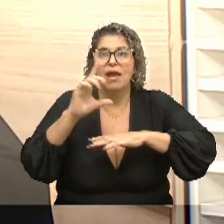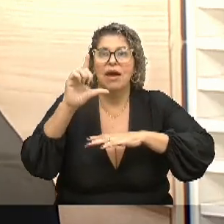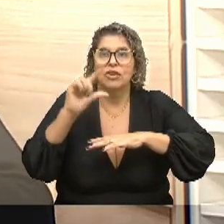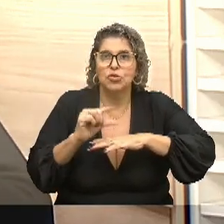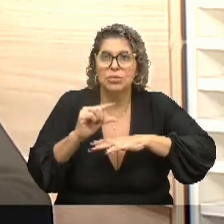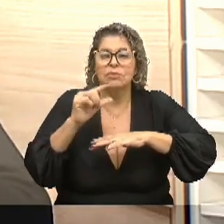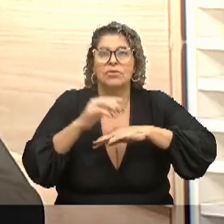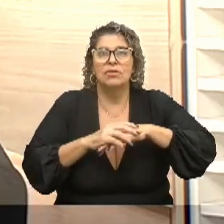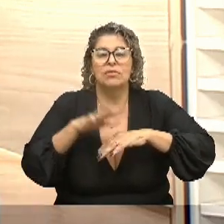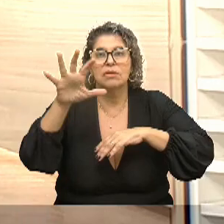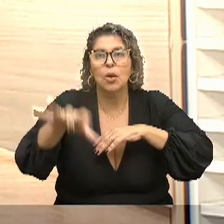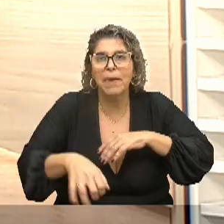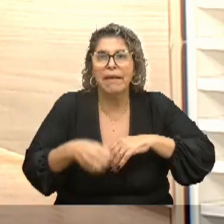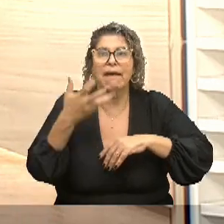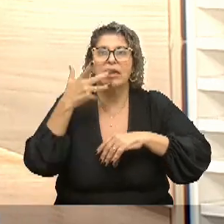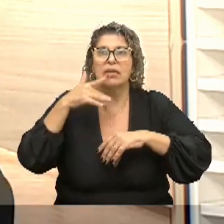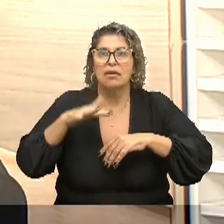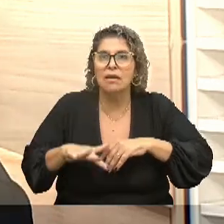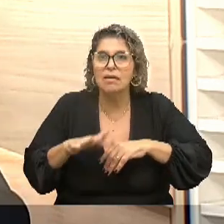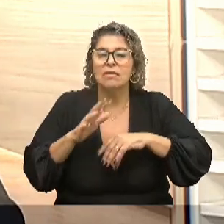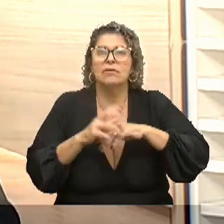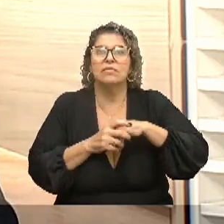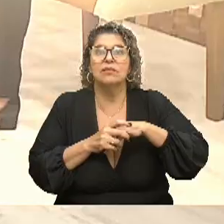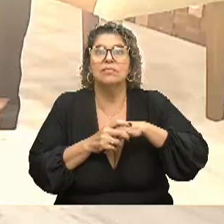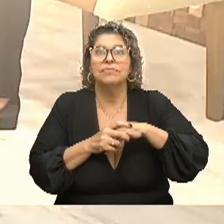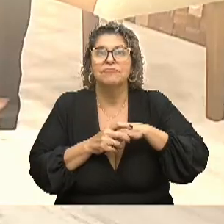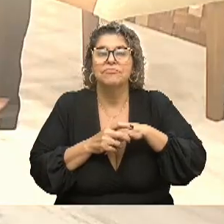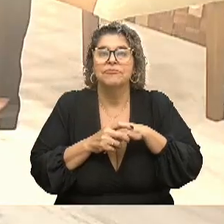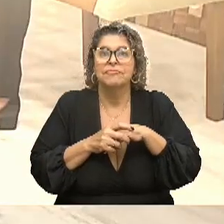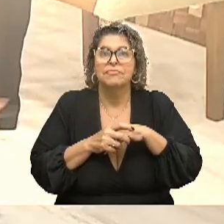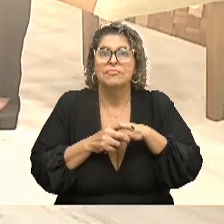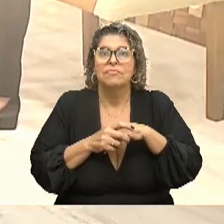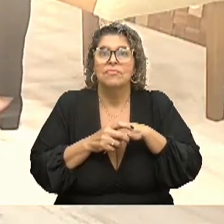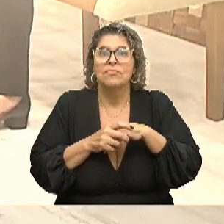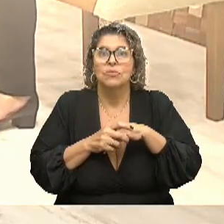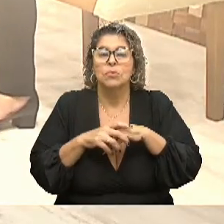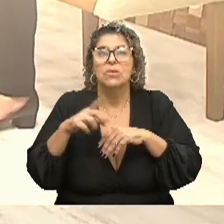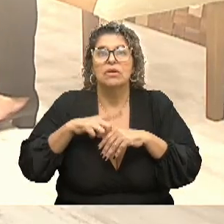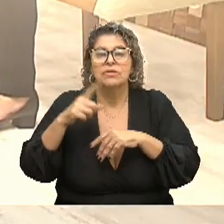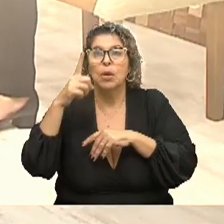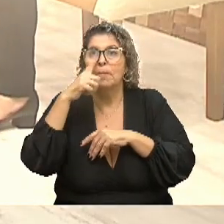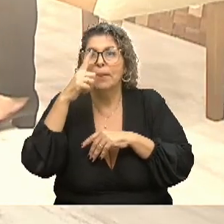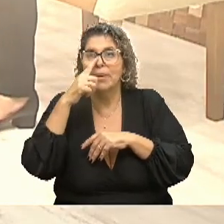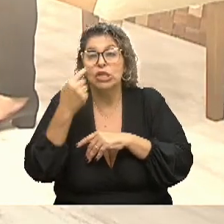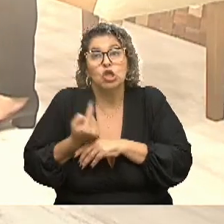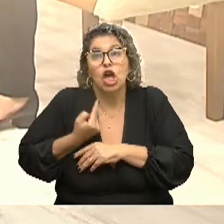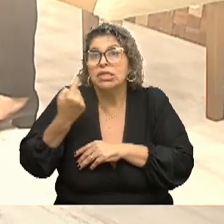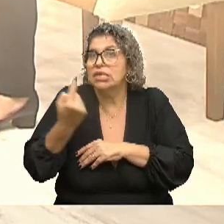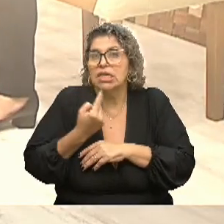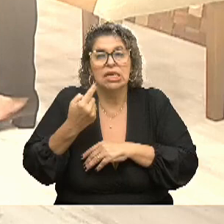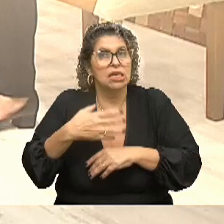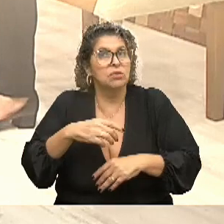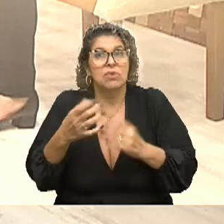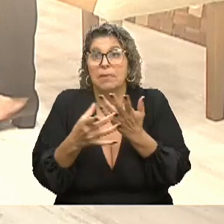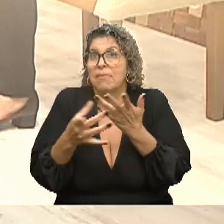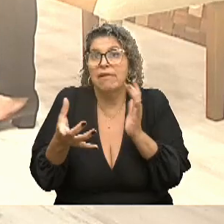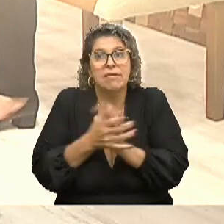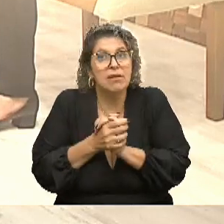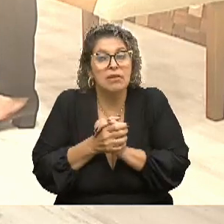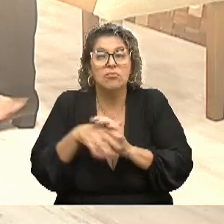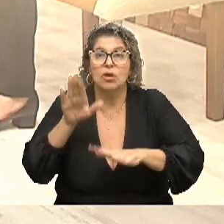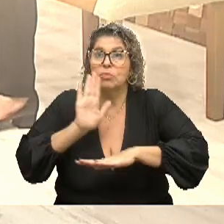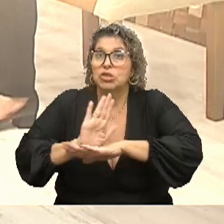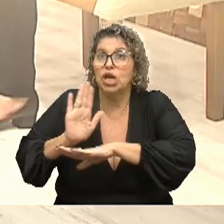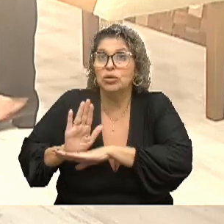tem que buscar a criança. E a Maria, são mães solo, como tu disseste, Exatamente, são mães solo, e tu tem que pedir ajuda para uma vizinha, ou para uma avó,